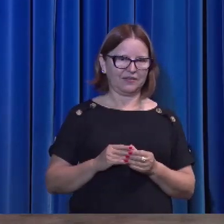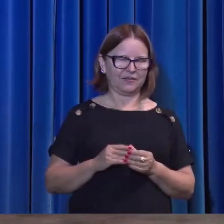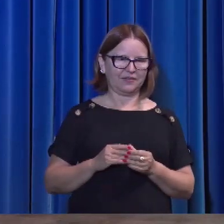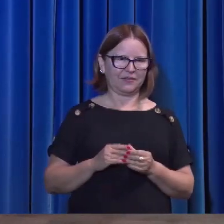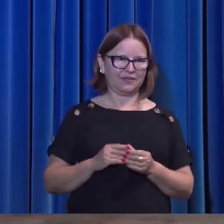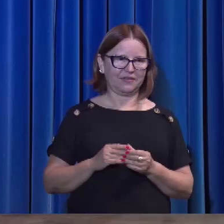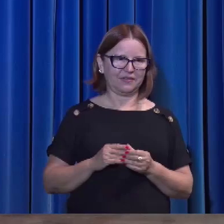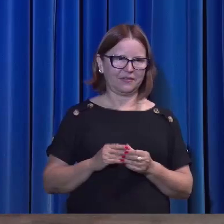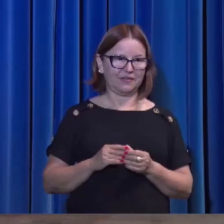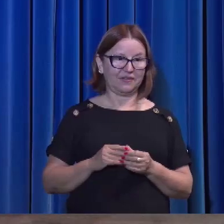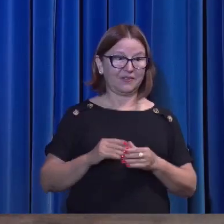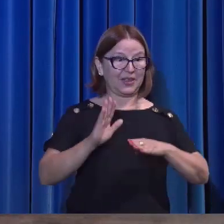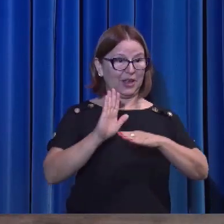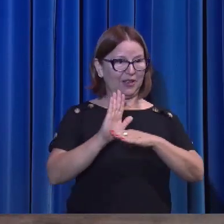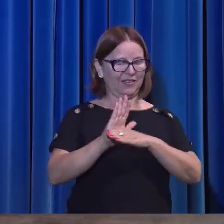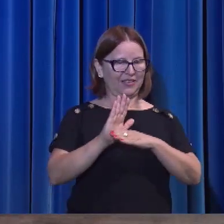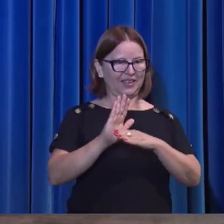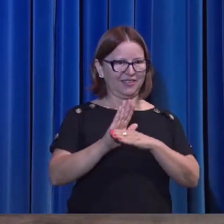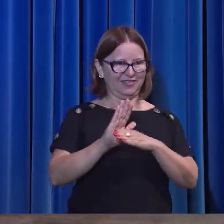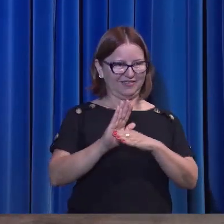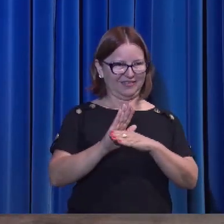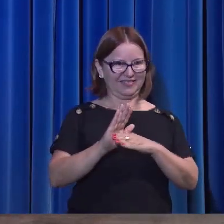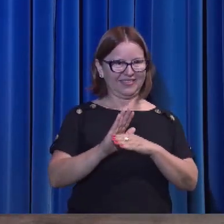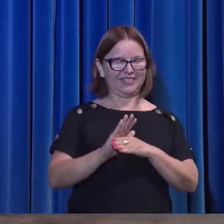O ajudante, o paráclito.